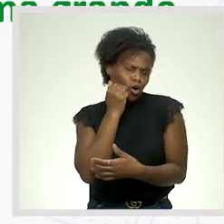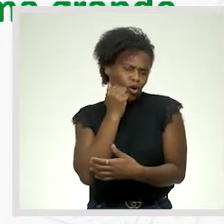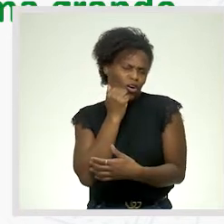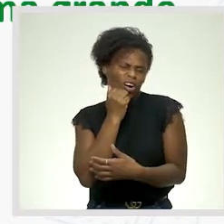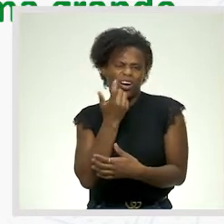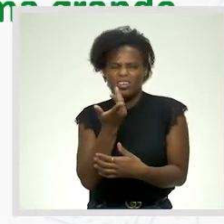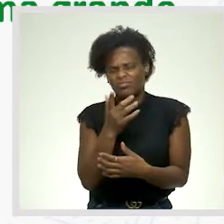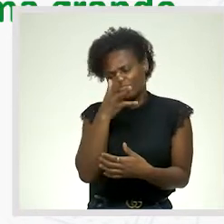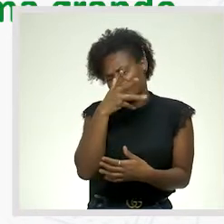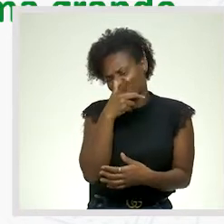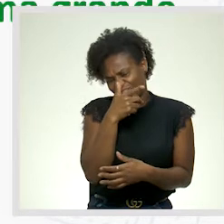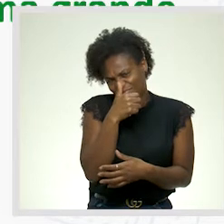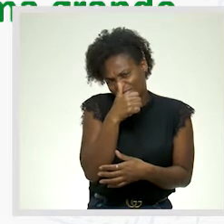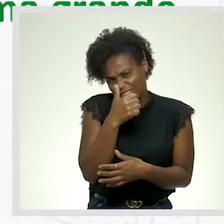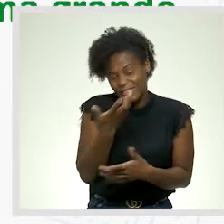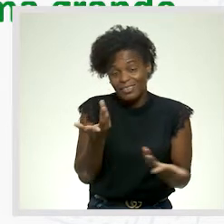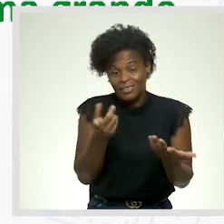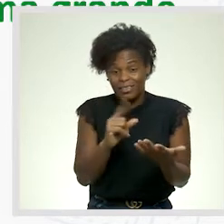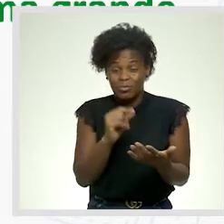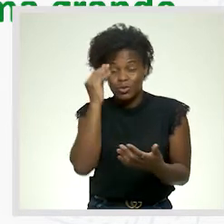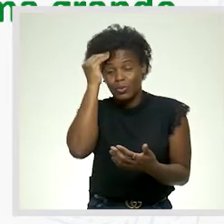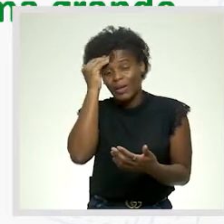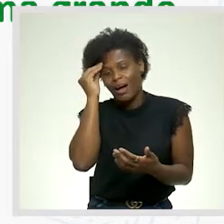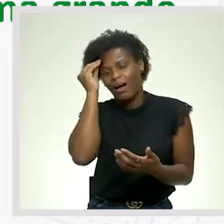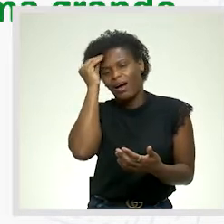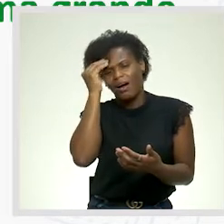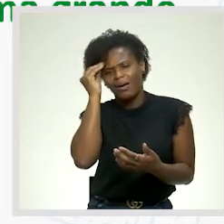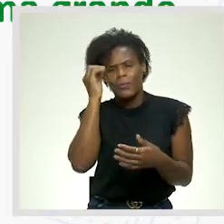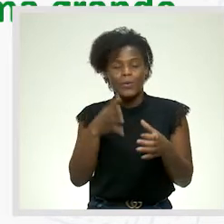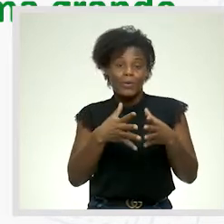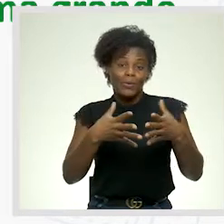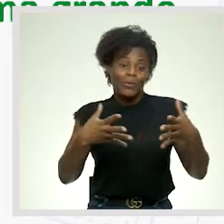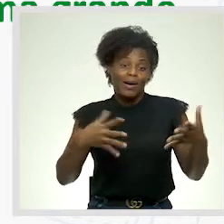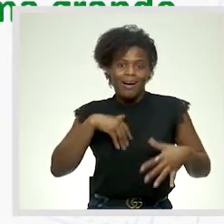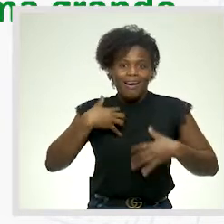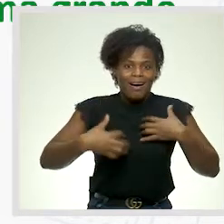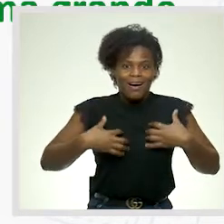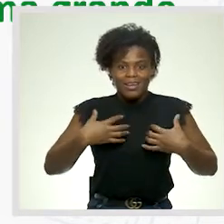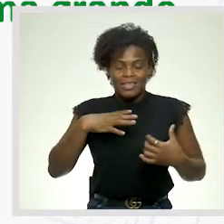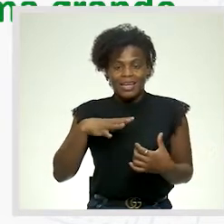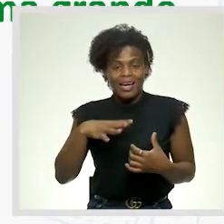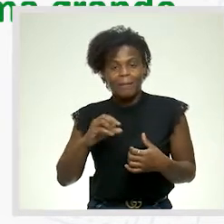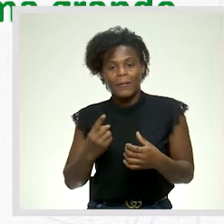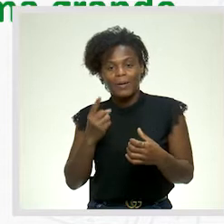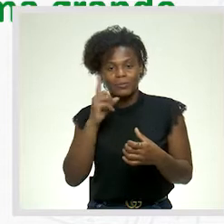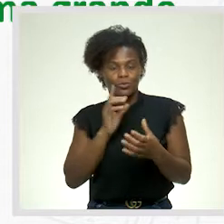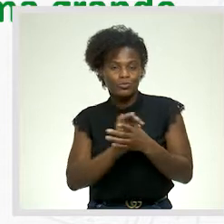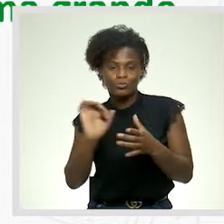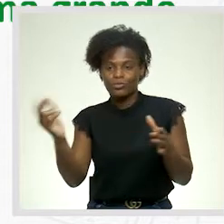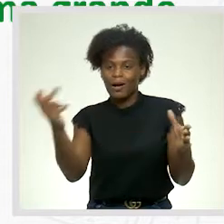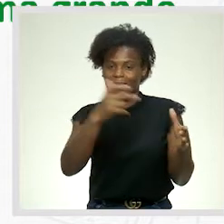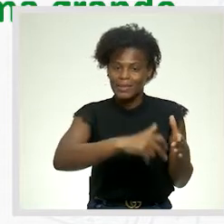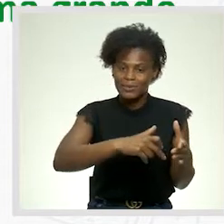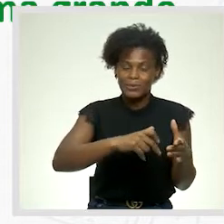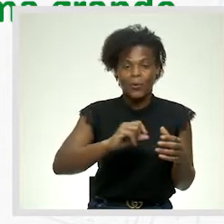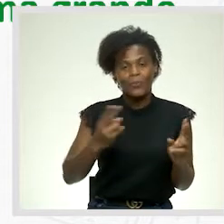mensagem de tristeza e também de saudade e de uma grande ansiedade pelo regresso e também